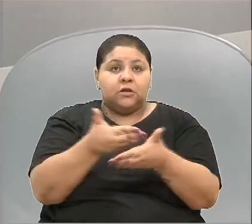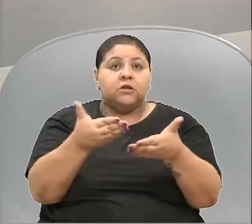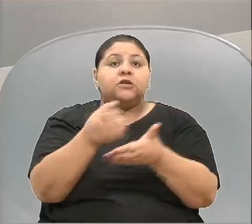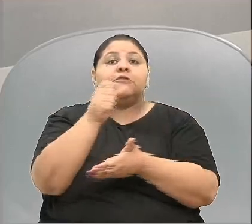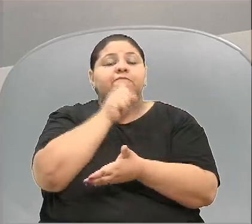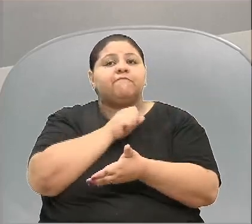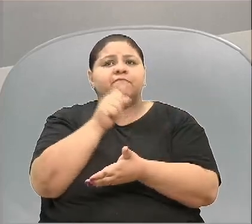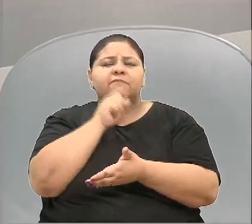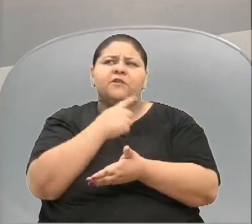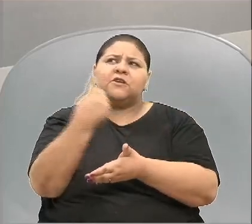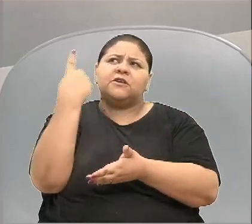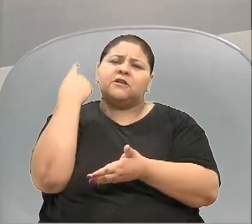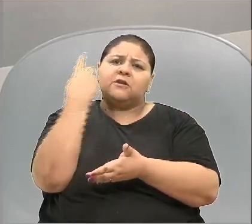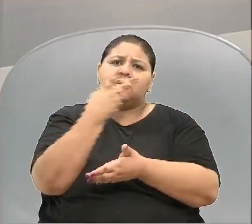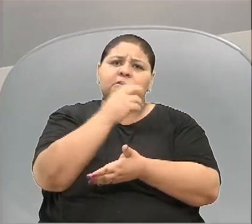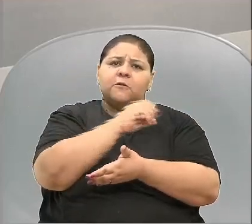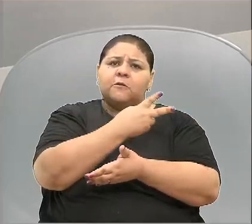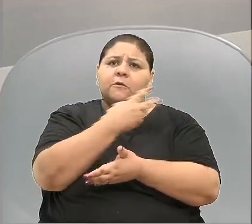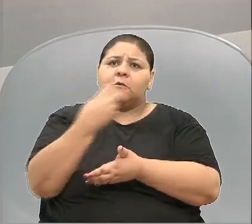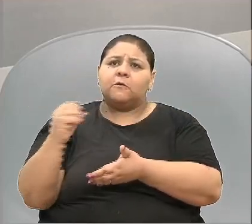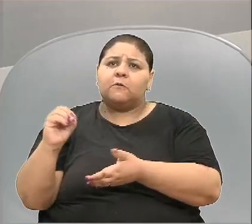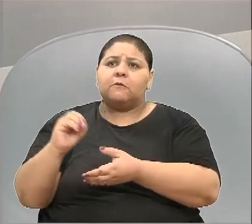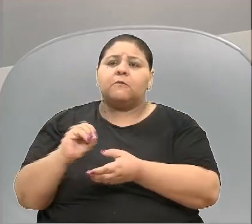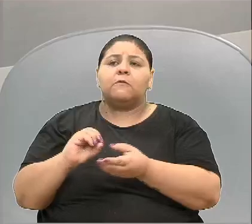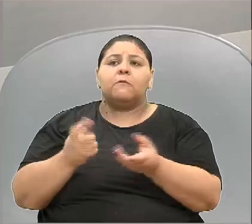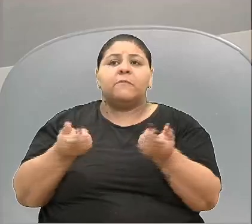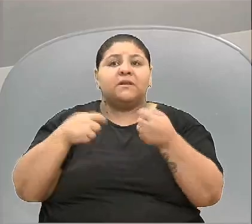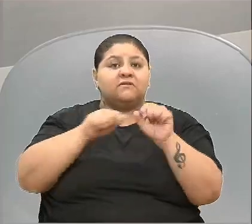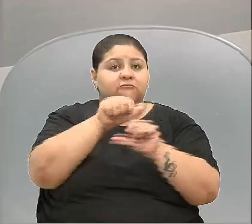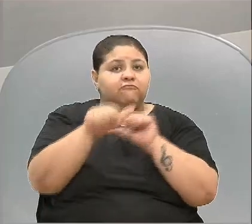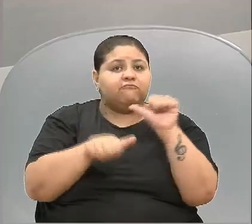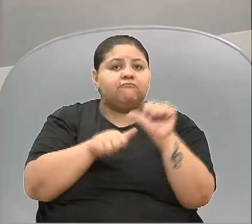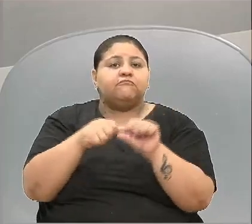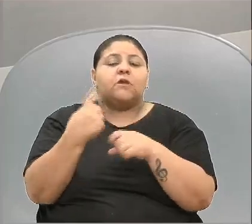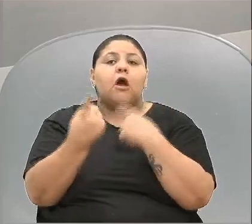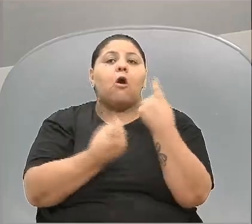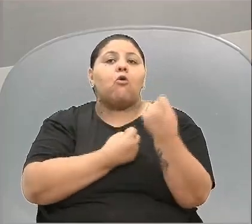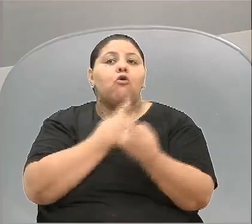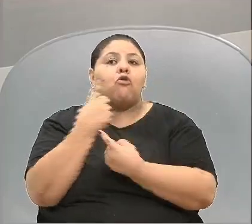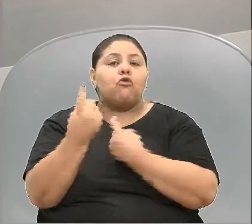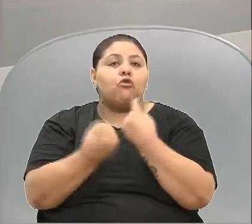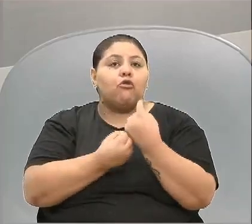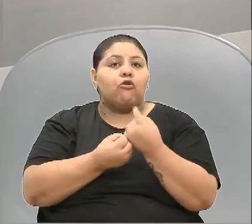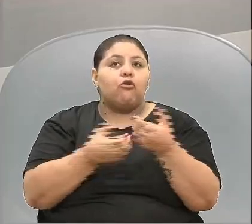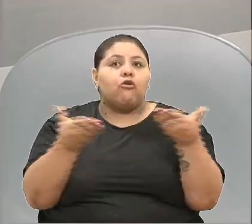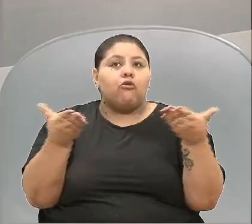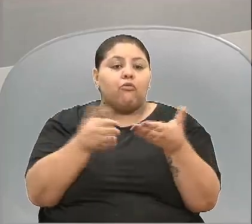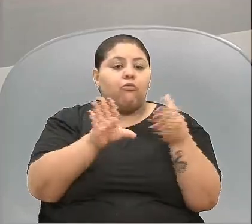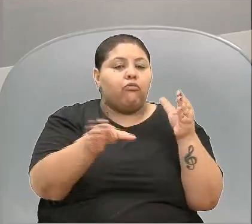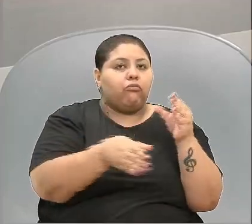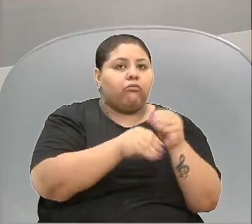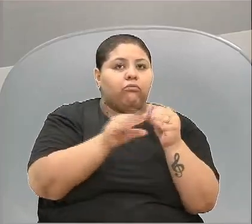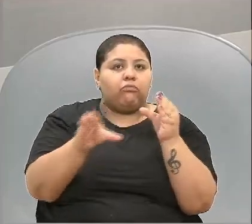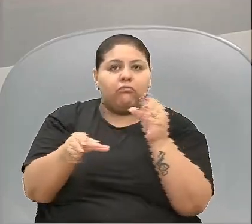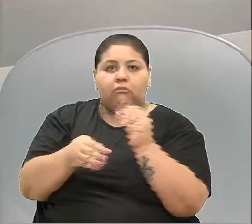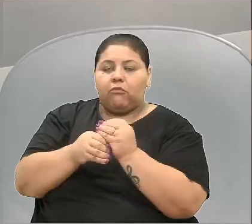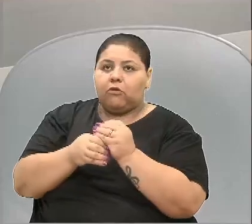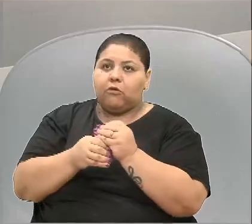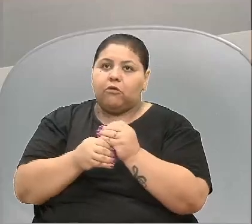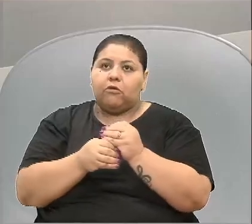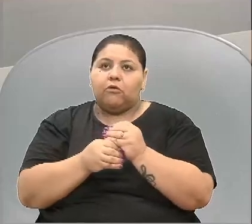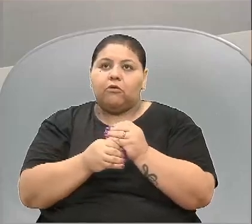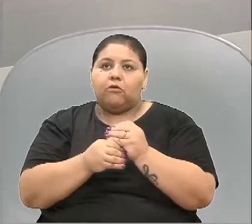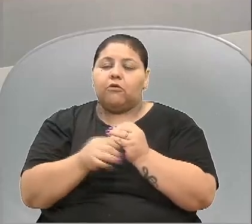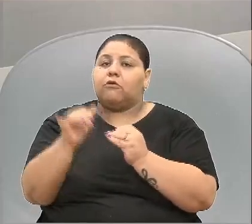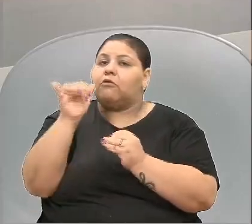antiga, lá de 2020, precisou fazer adequações. Algumas coisas foram acrescentadas. Um